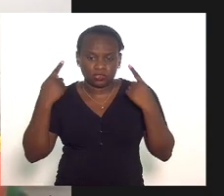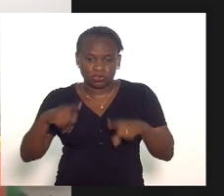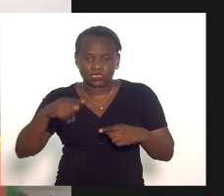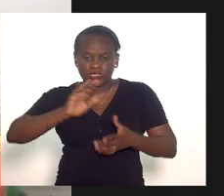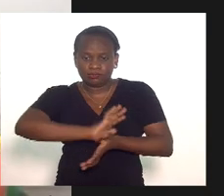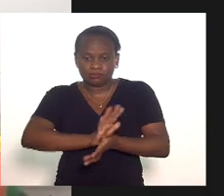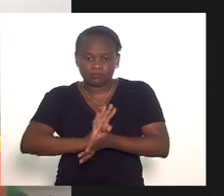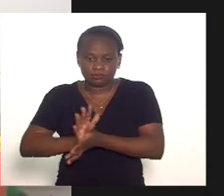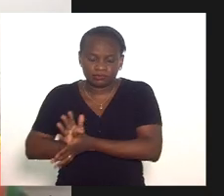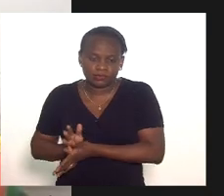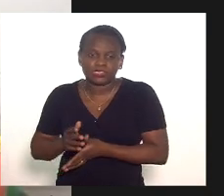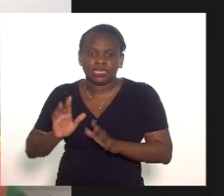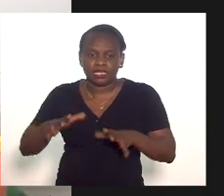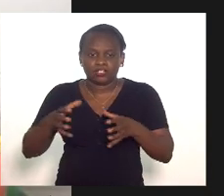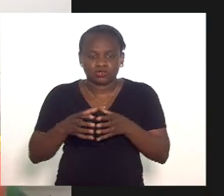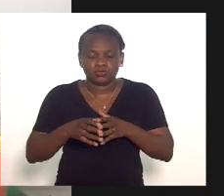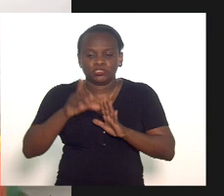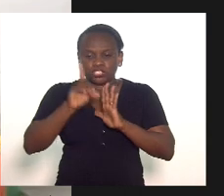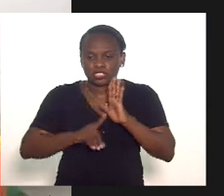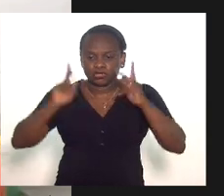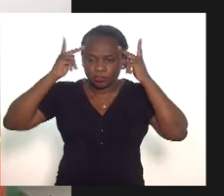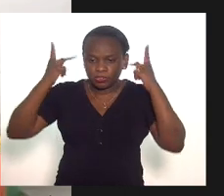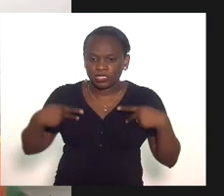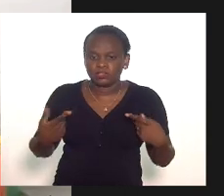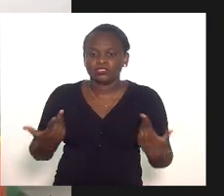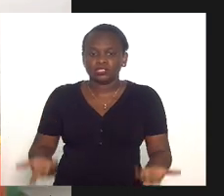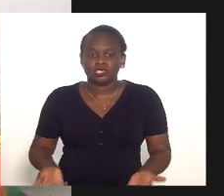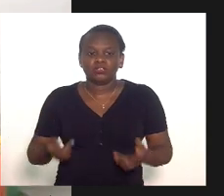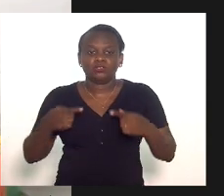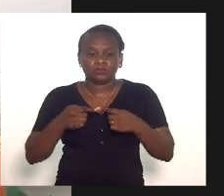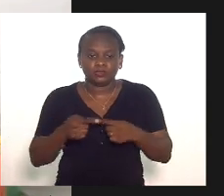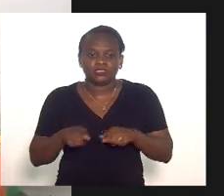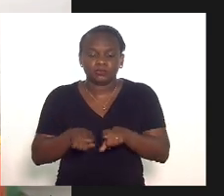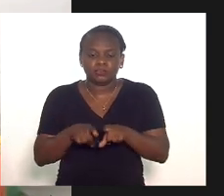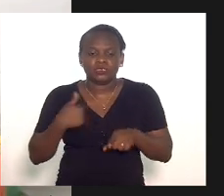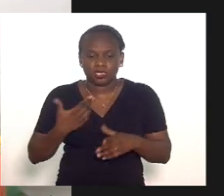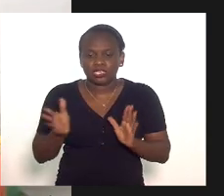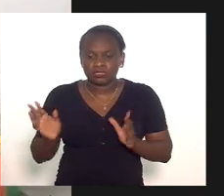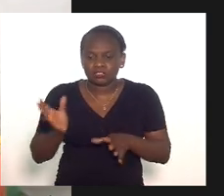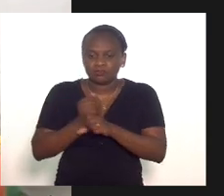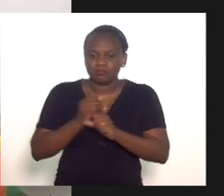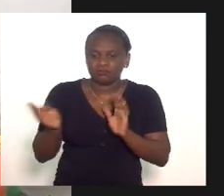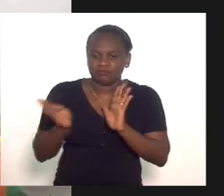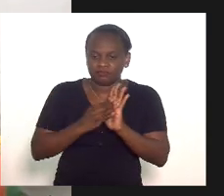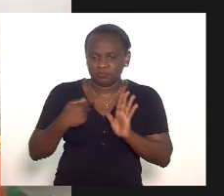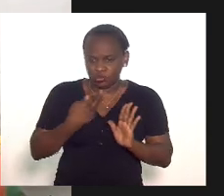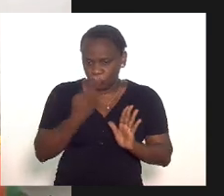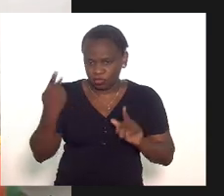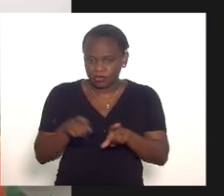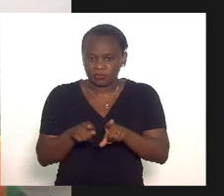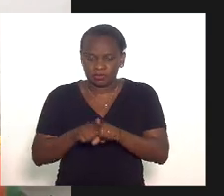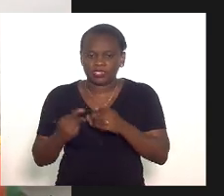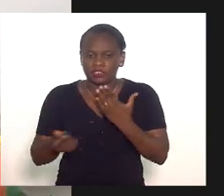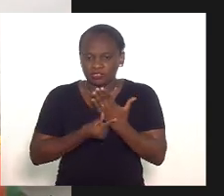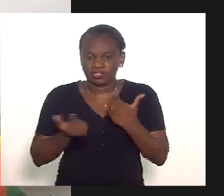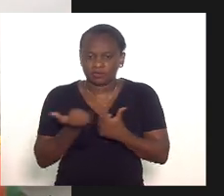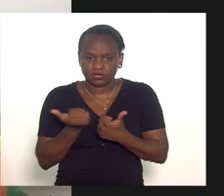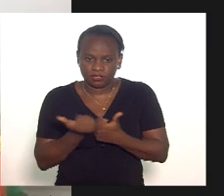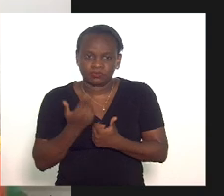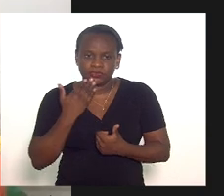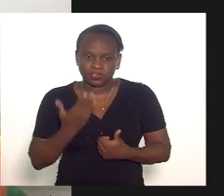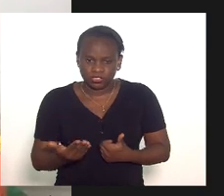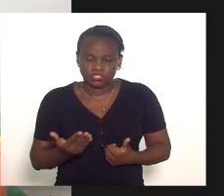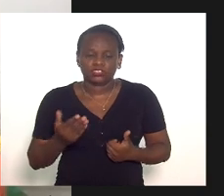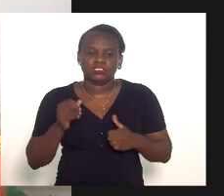discriminações a partir da comissão de direitos humanos então nesse sentido gostaria de me somar também com a autoria e solicita com a